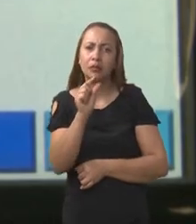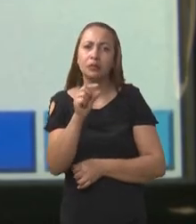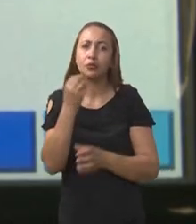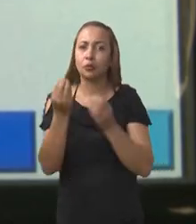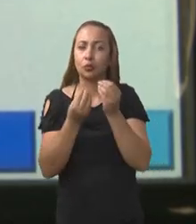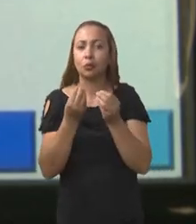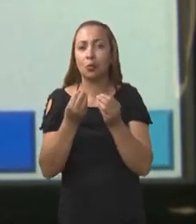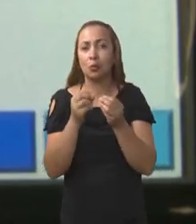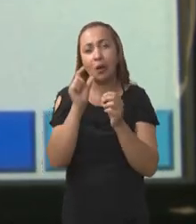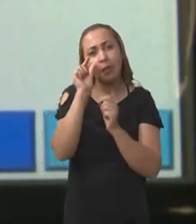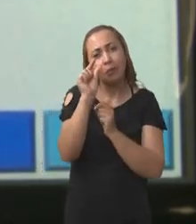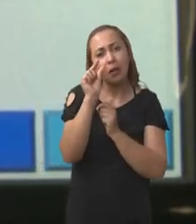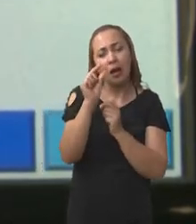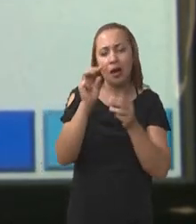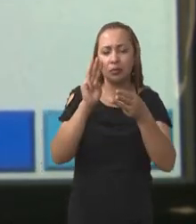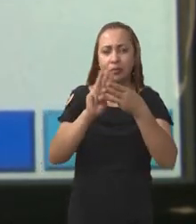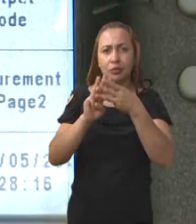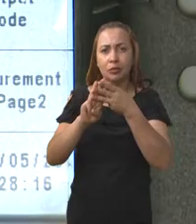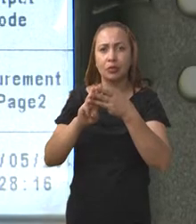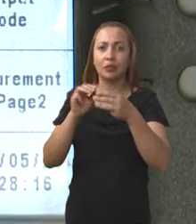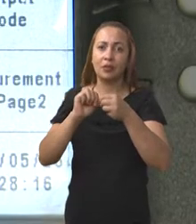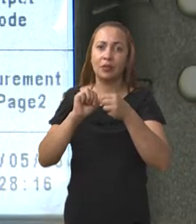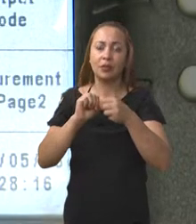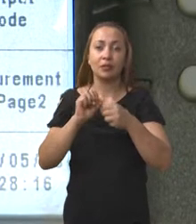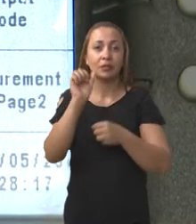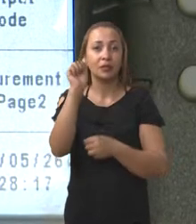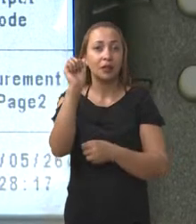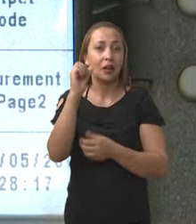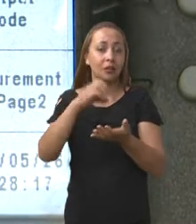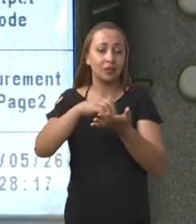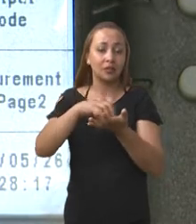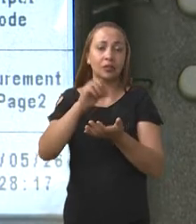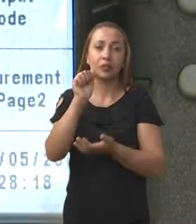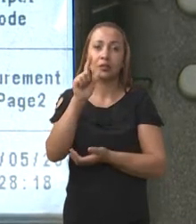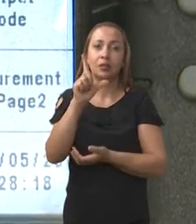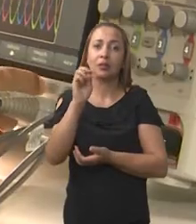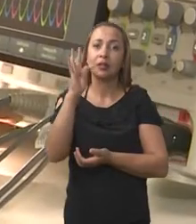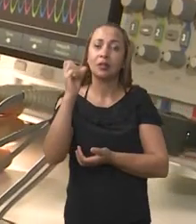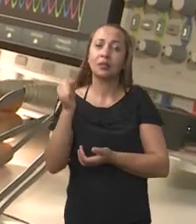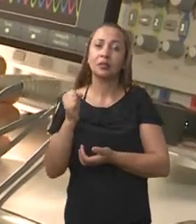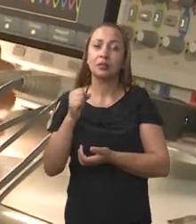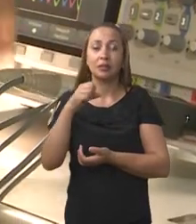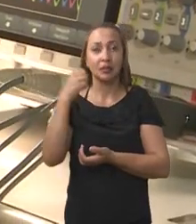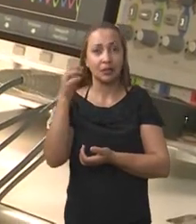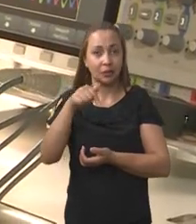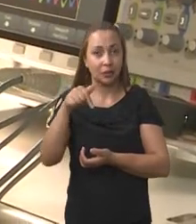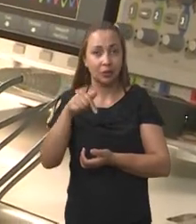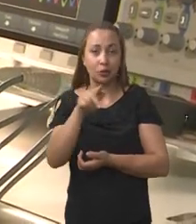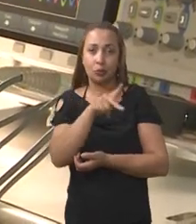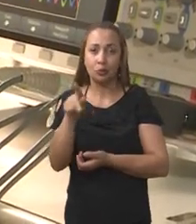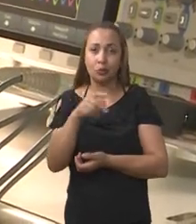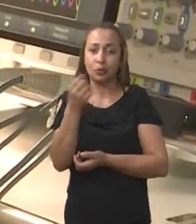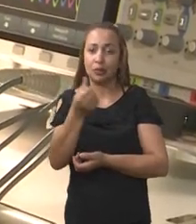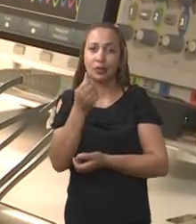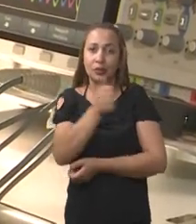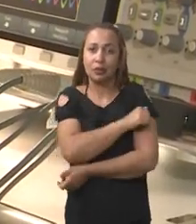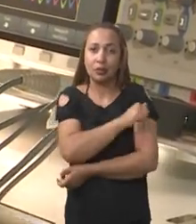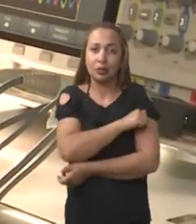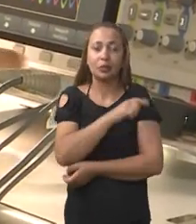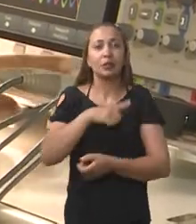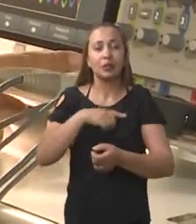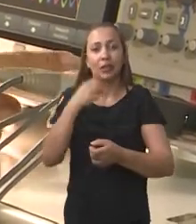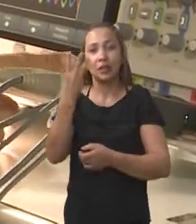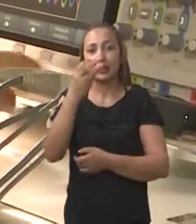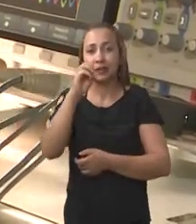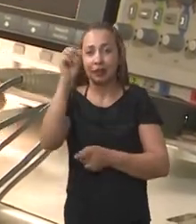como a micro-rede será montada em Alcântara. Sete professores e seis alunos desenvolvem o projeto, que tem duração